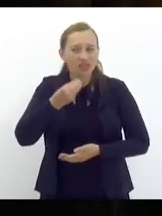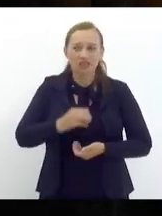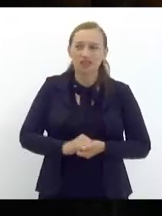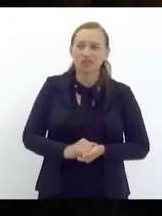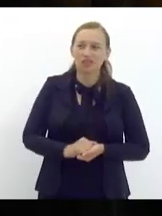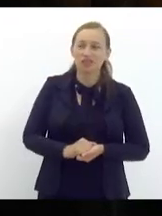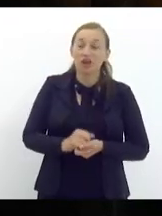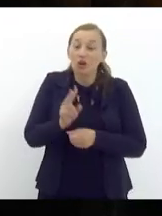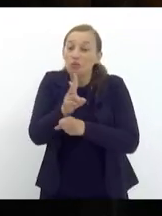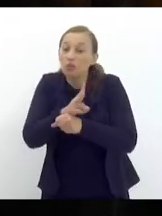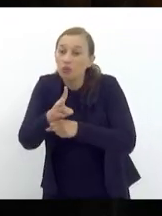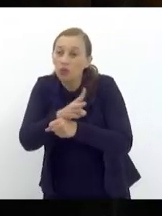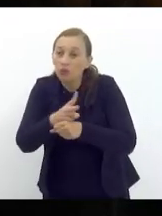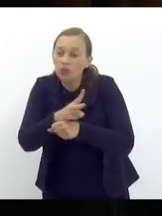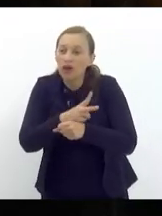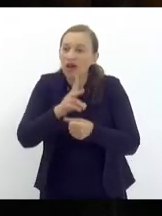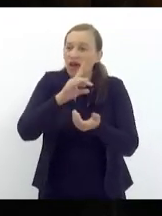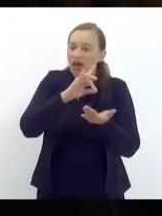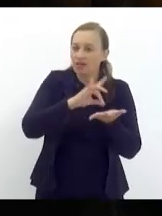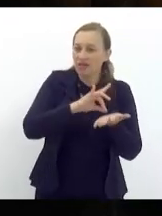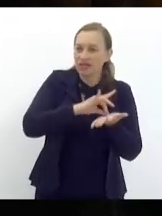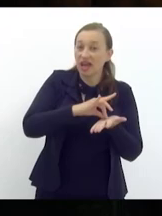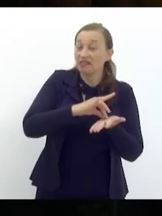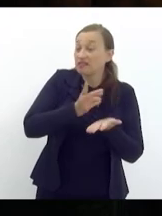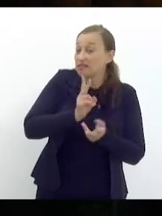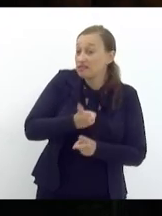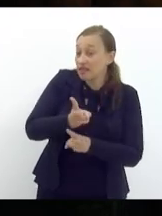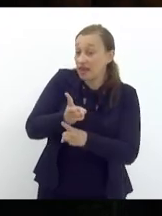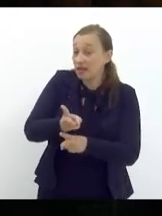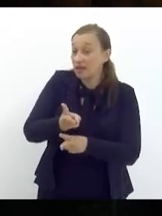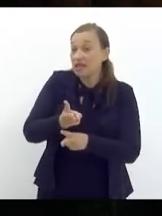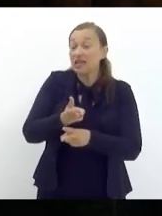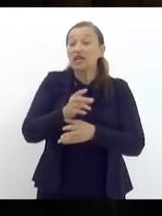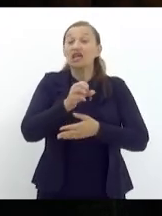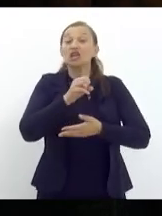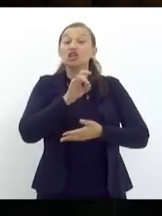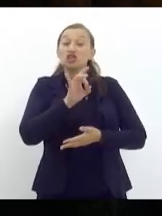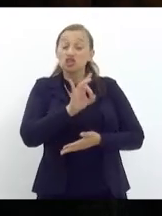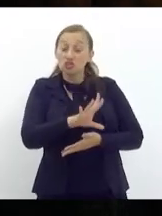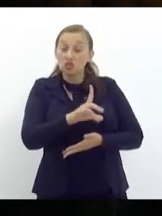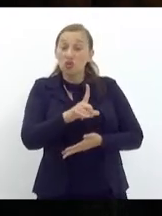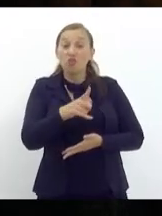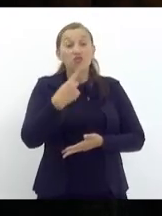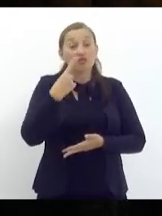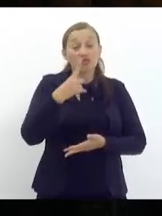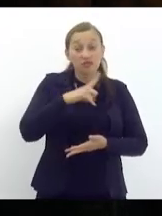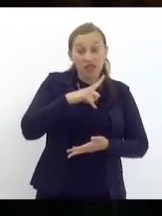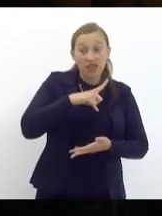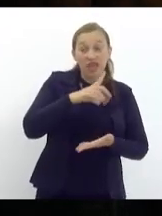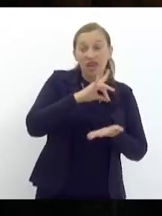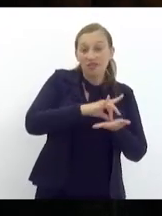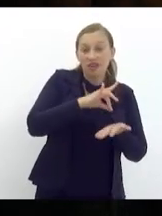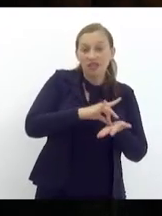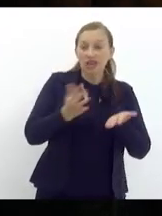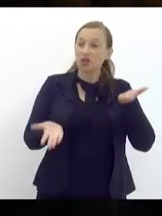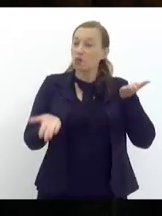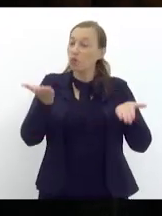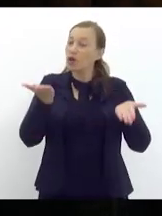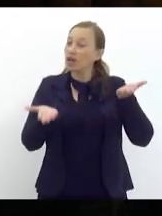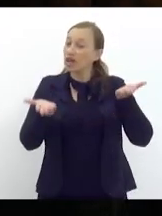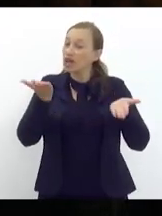verdade e a verdade só pode adivir com equilíbrio